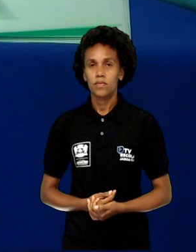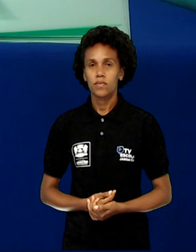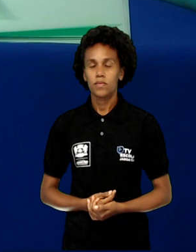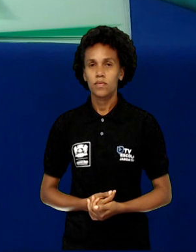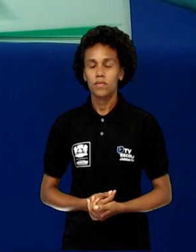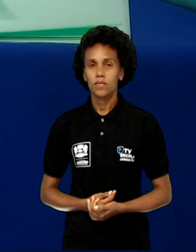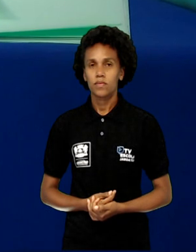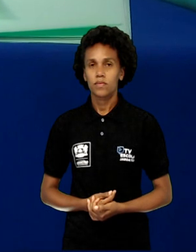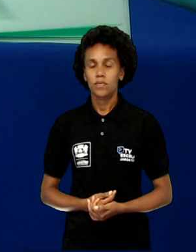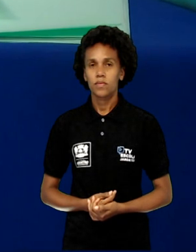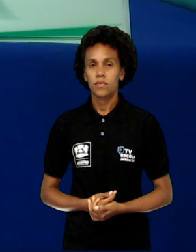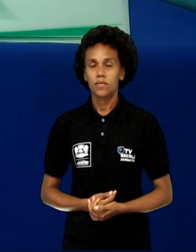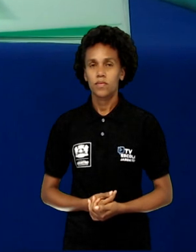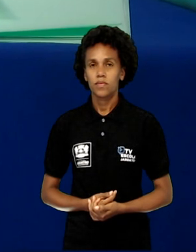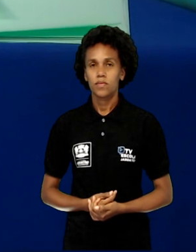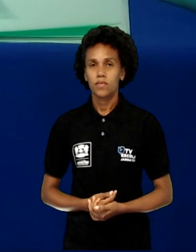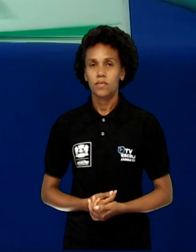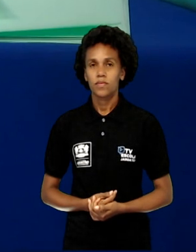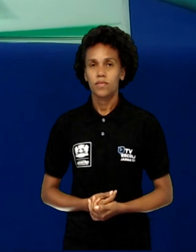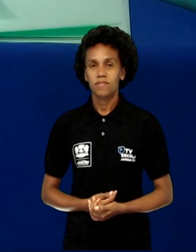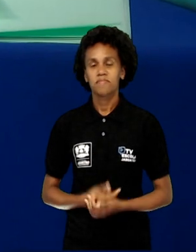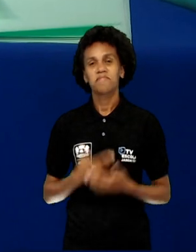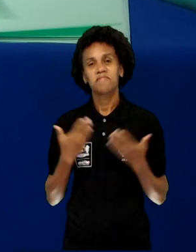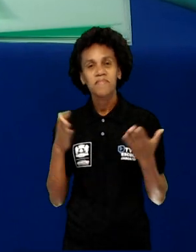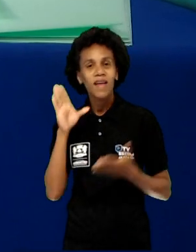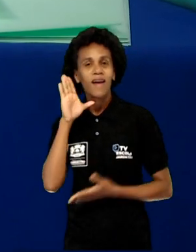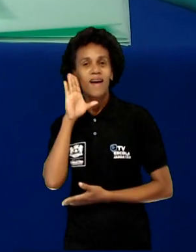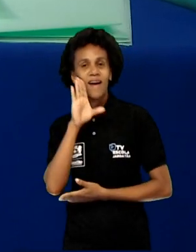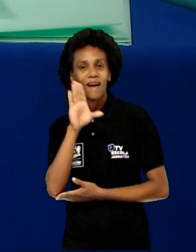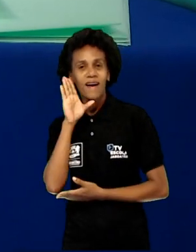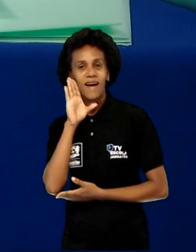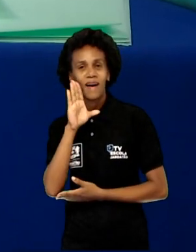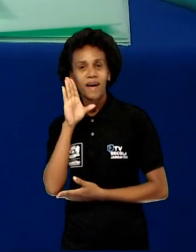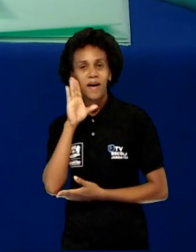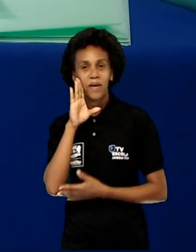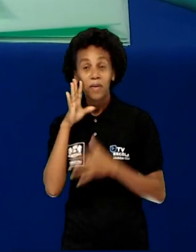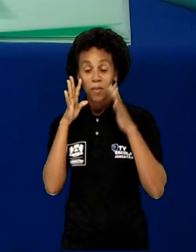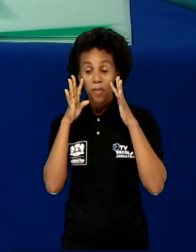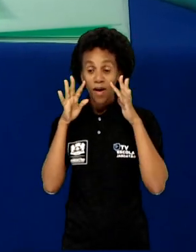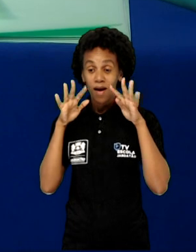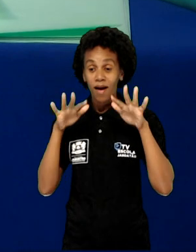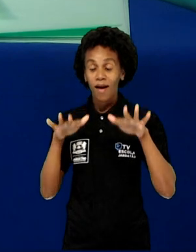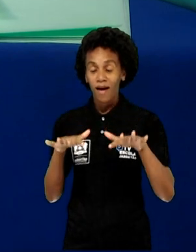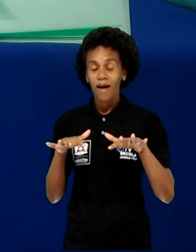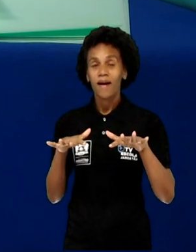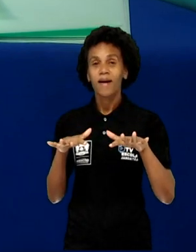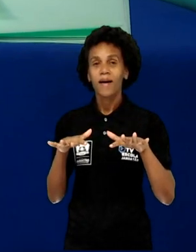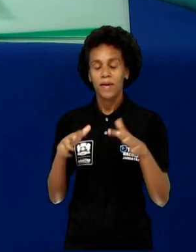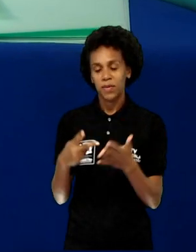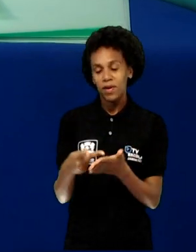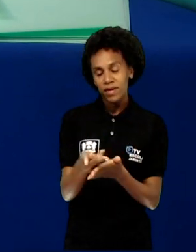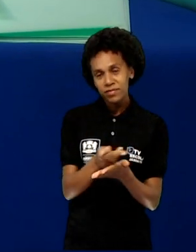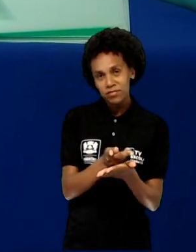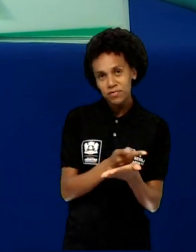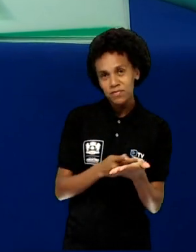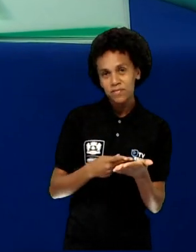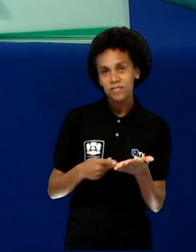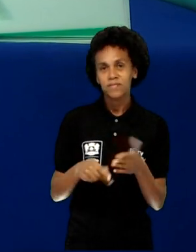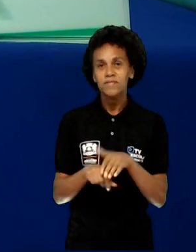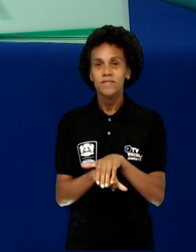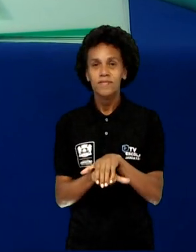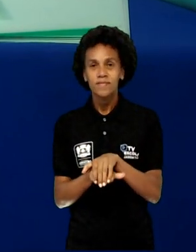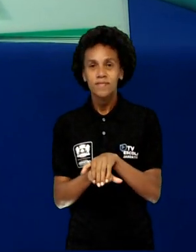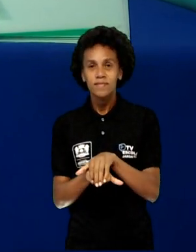Está ficando bem legal, viu? Concentração total para desenhar a tartaruga